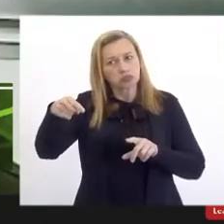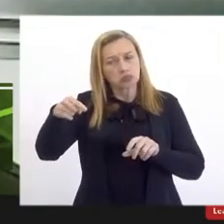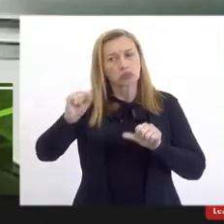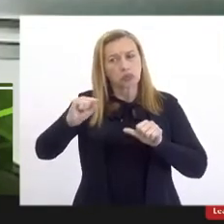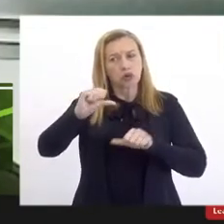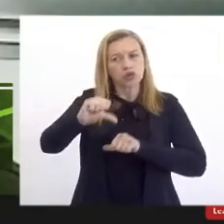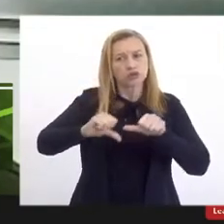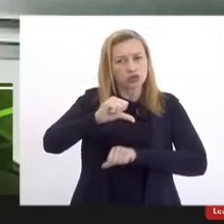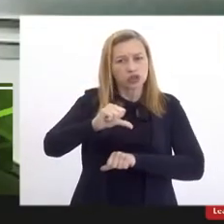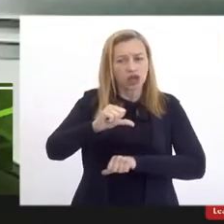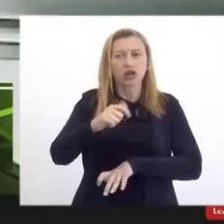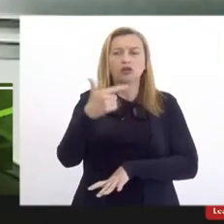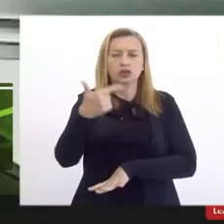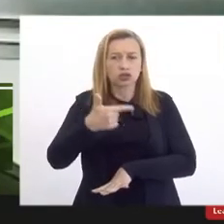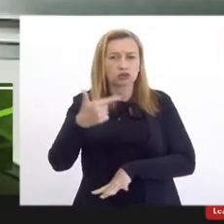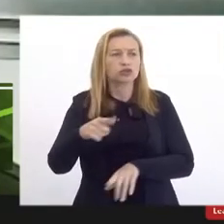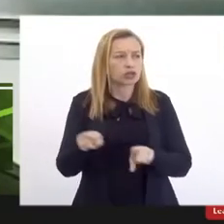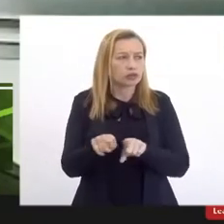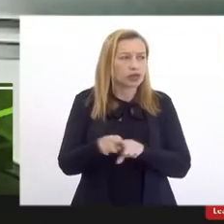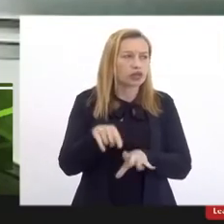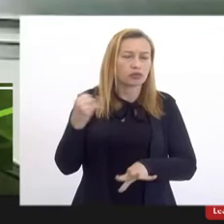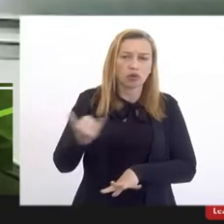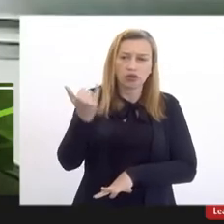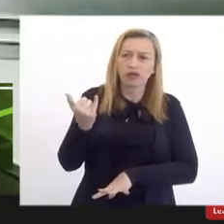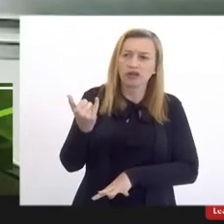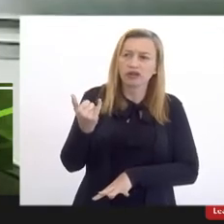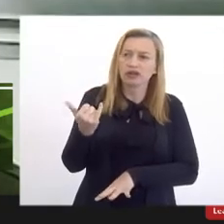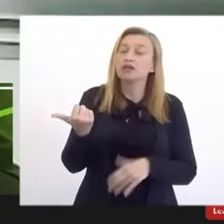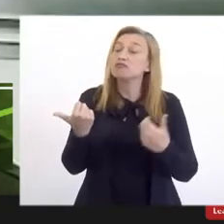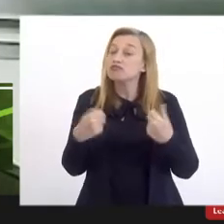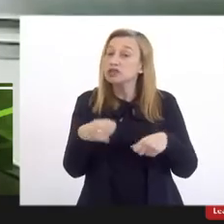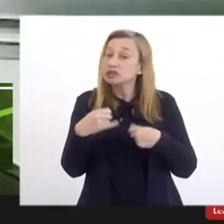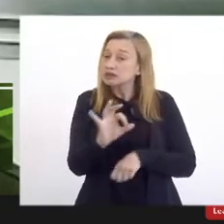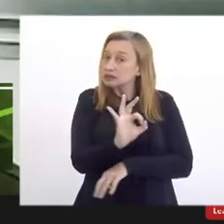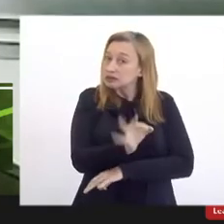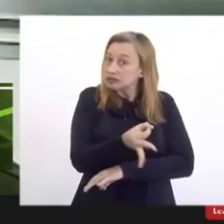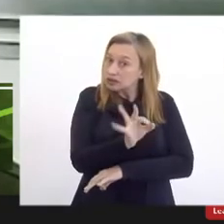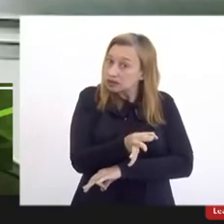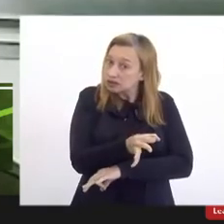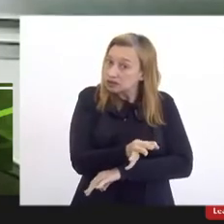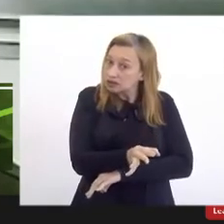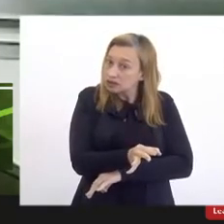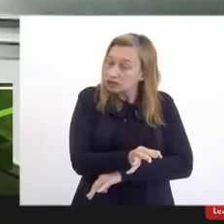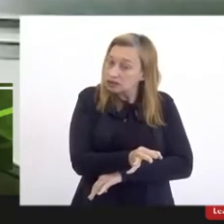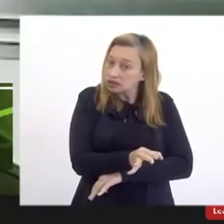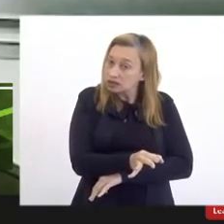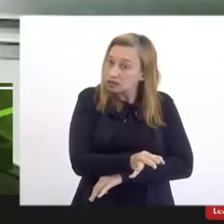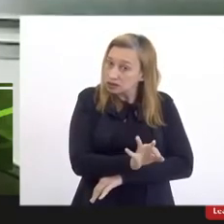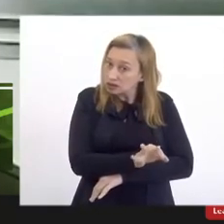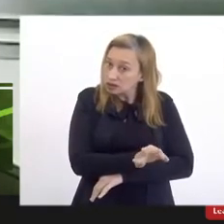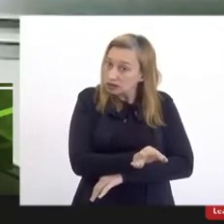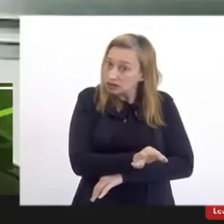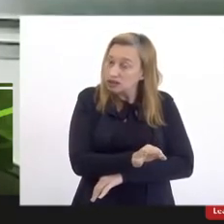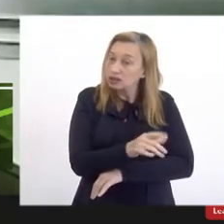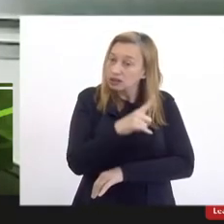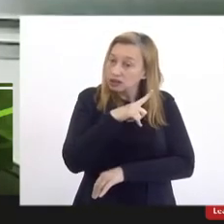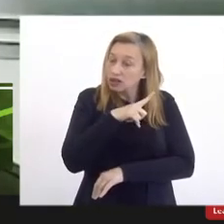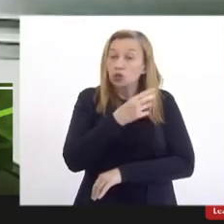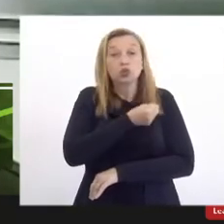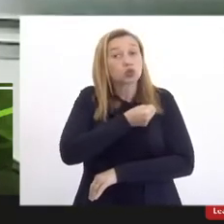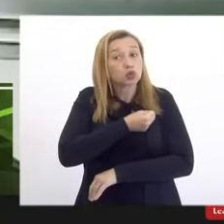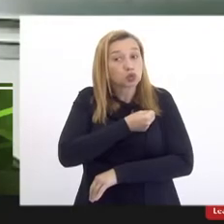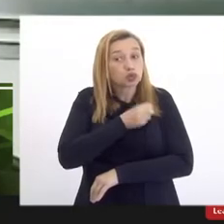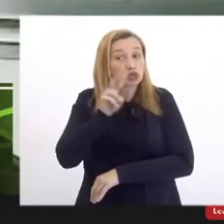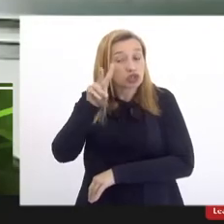uma segunda questão importante é que tem que garantir, no mínimo, o número de vagas